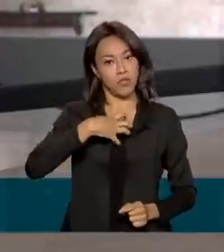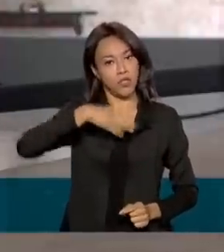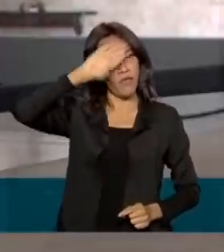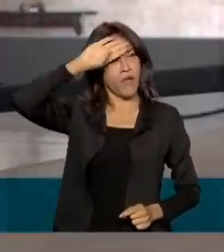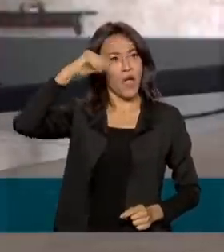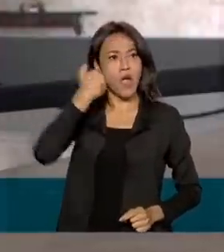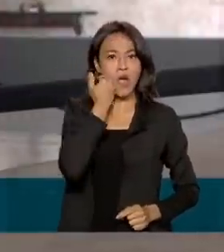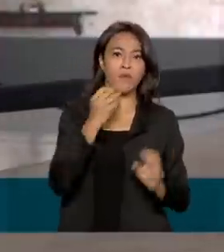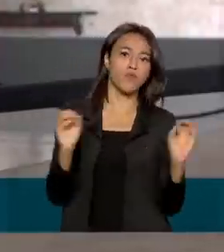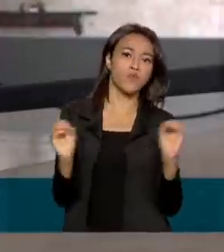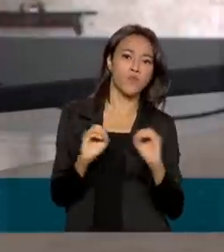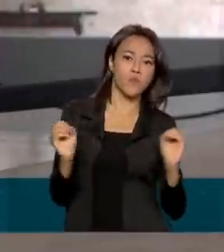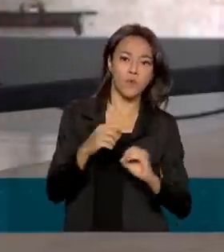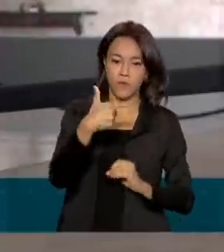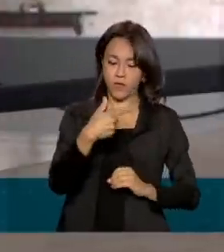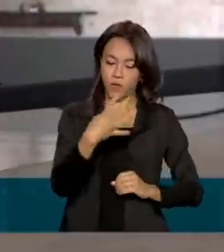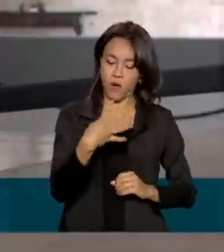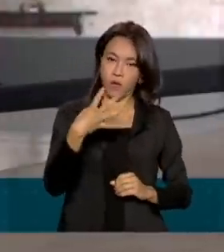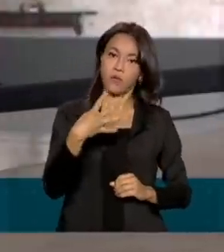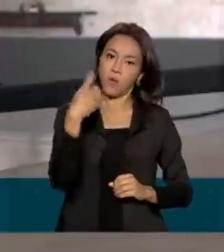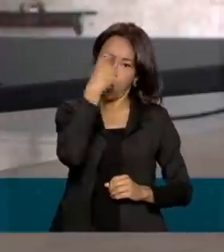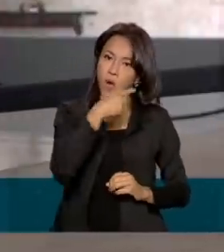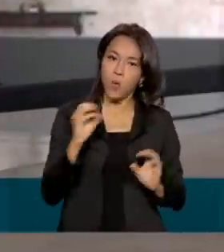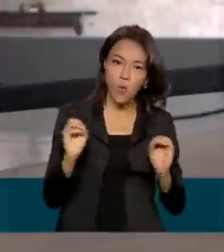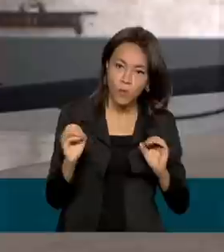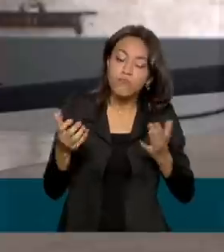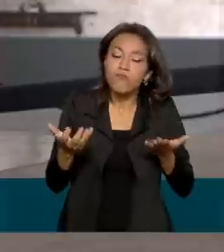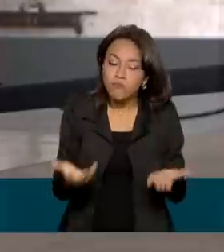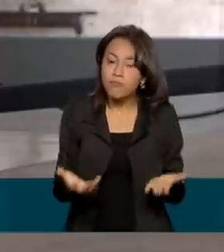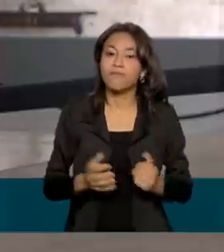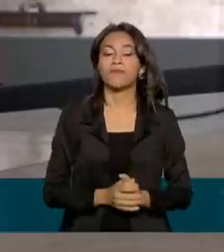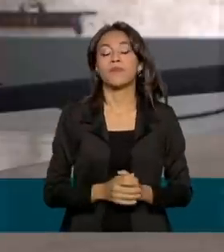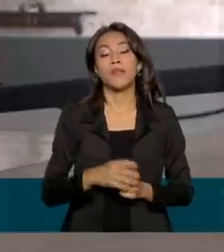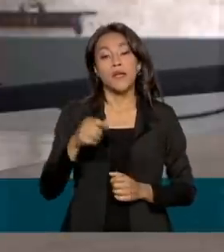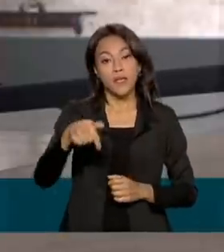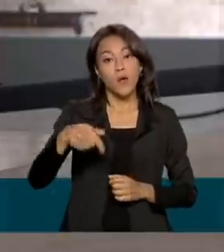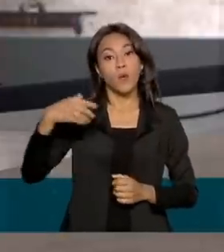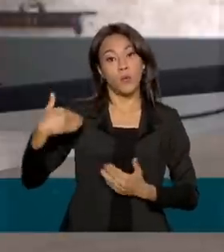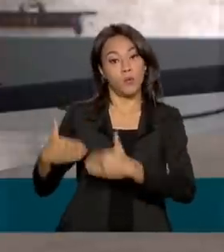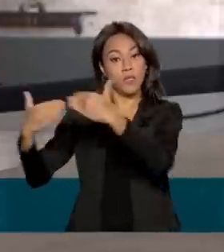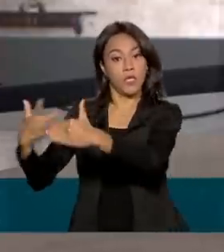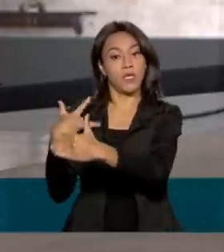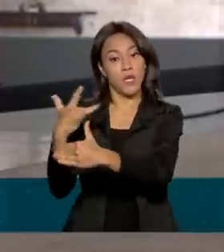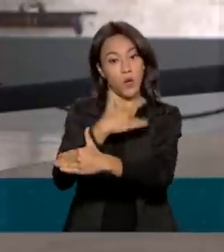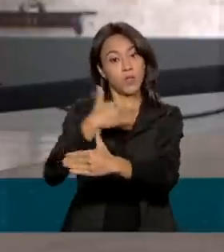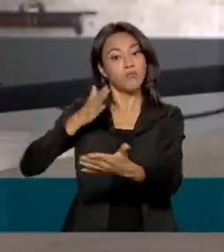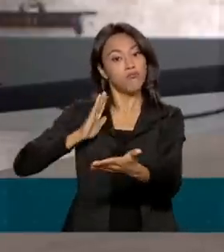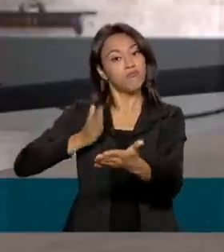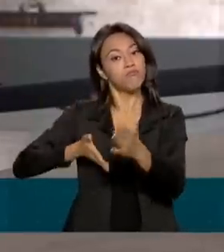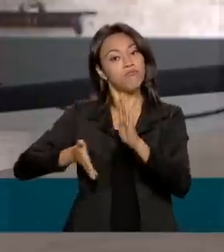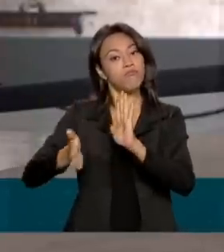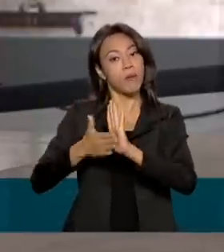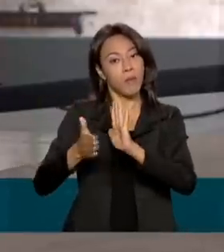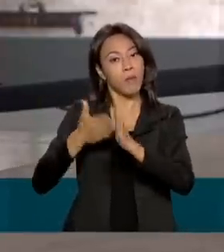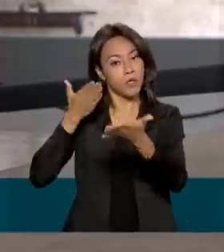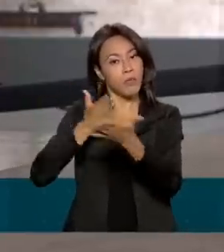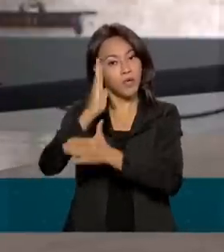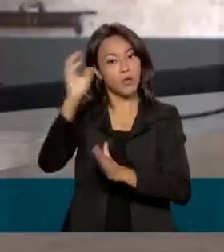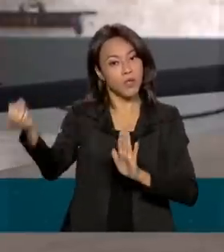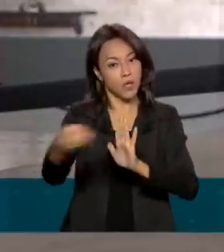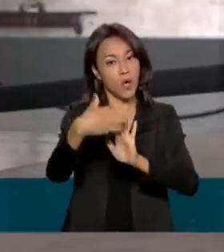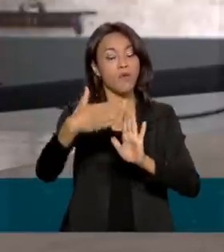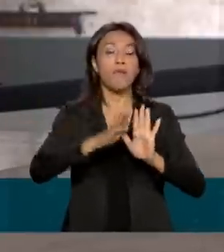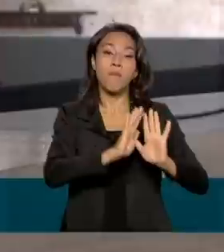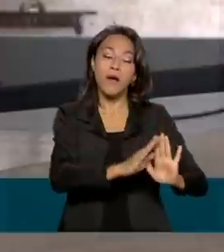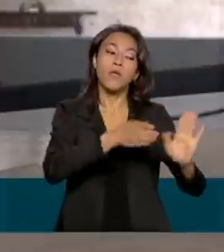há pelo menos 24 horas. Agora, em janeiro, o Ministério da Saúde aprovou essa mudança, mas informou que as recomendações continuam